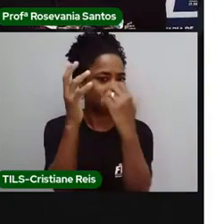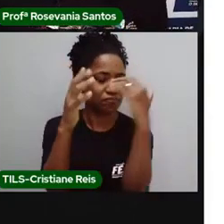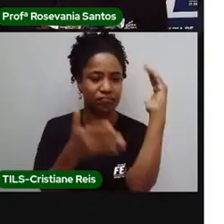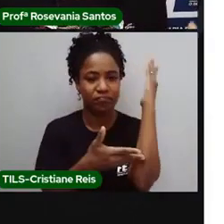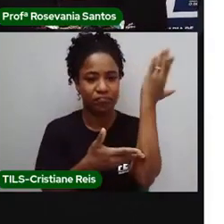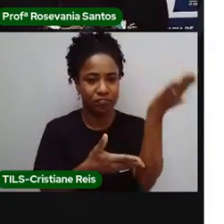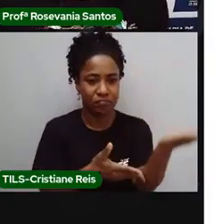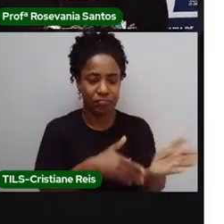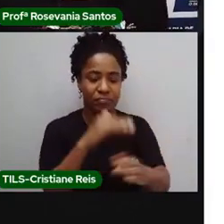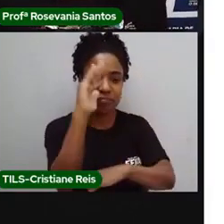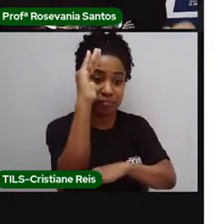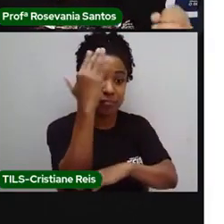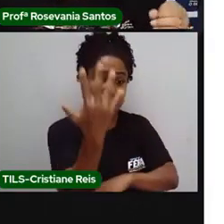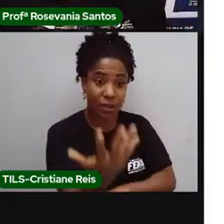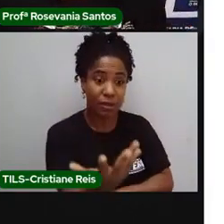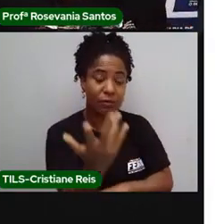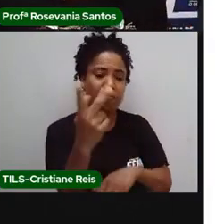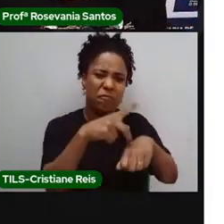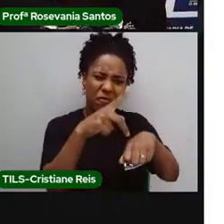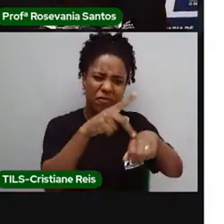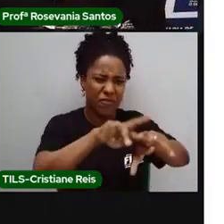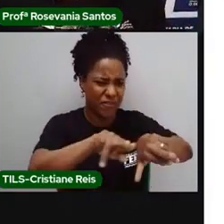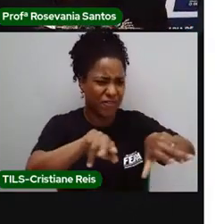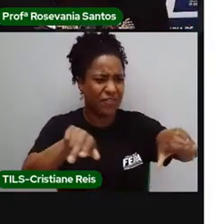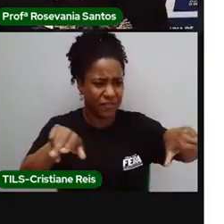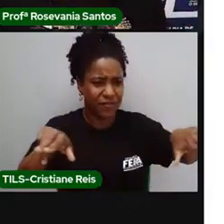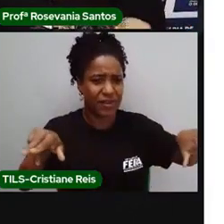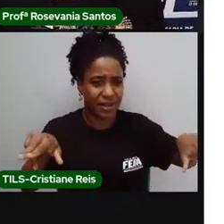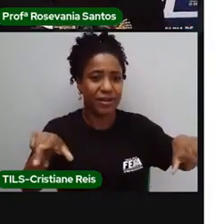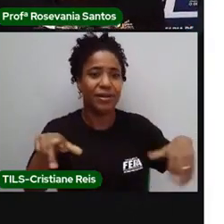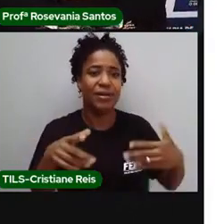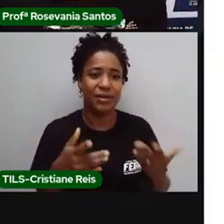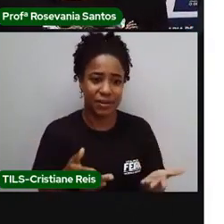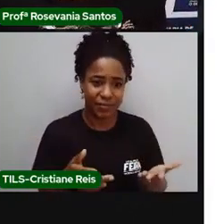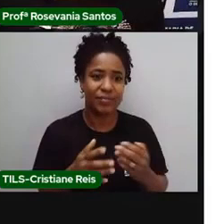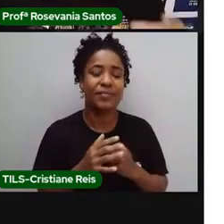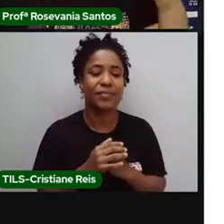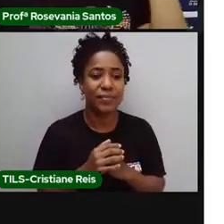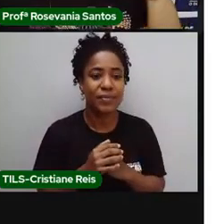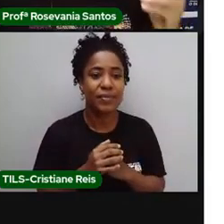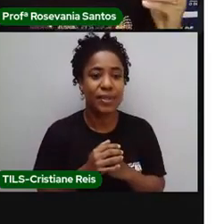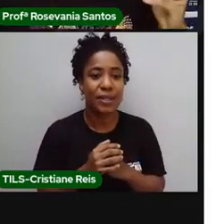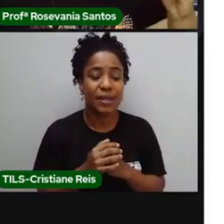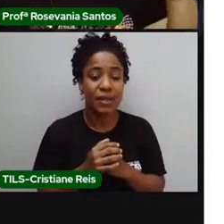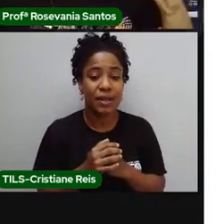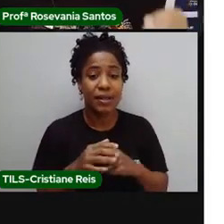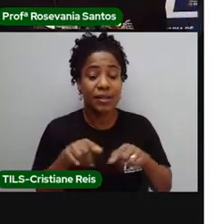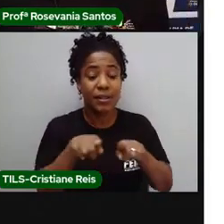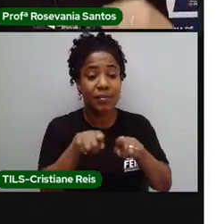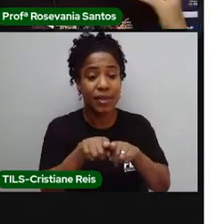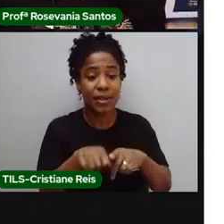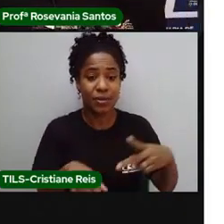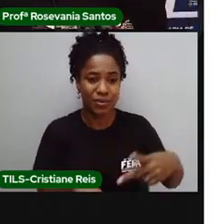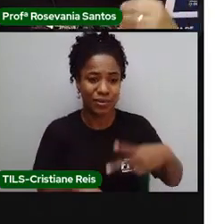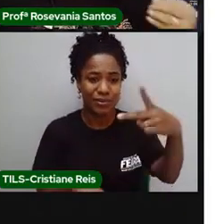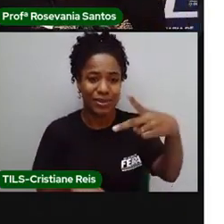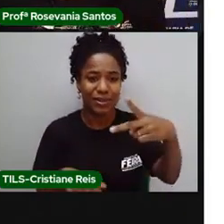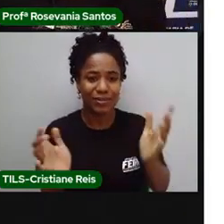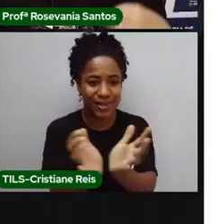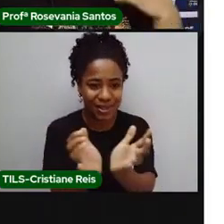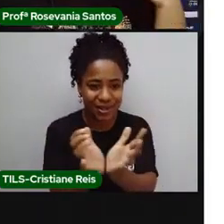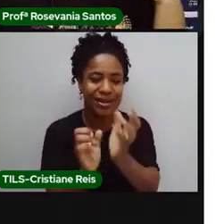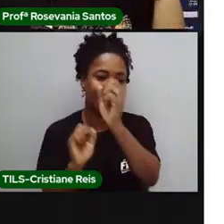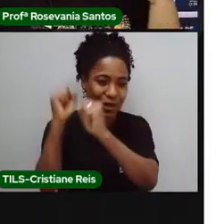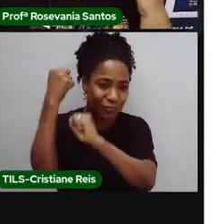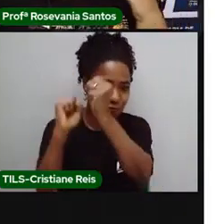Alguns também têm extrativismo, tem também extrativismo mineral, desculpa, já estava até esquecendo dele. E o secundário, com a indústria,